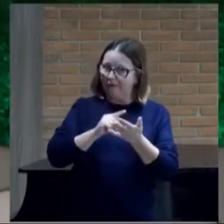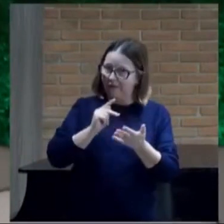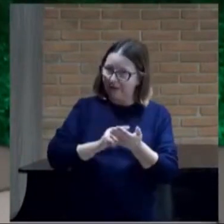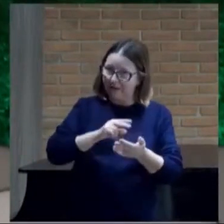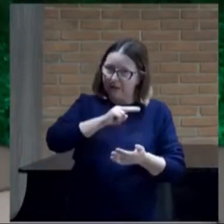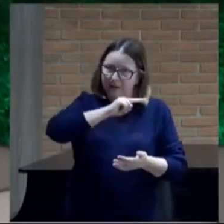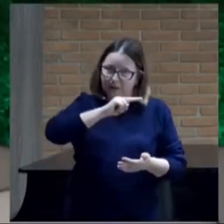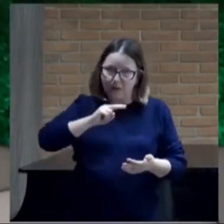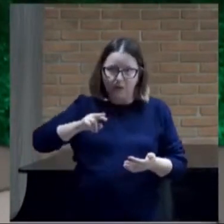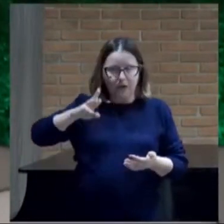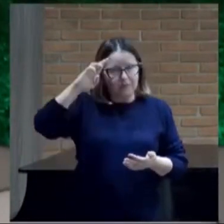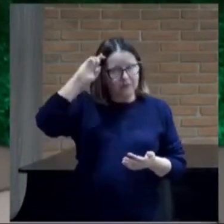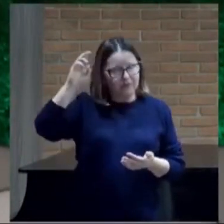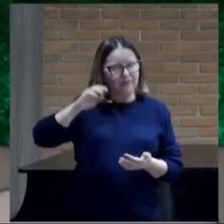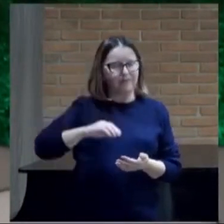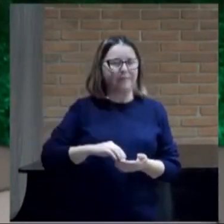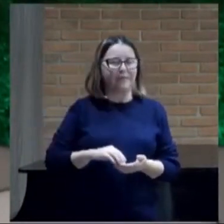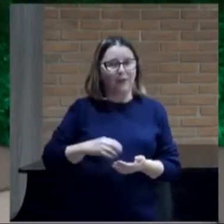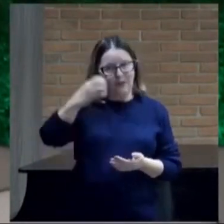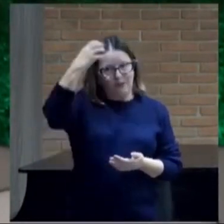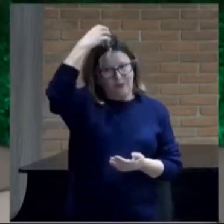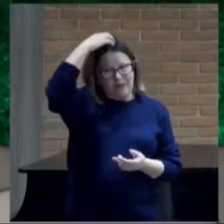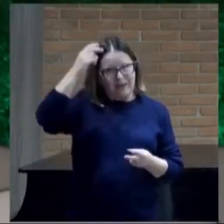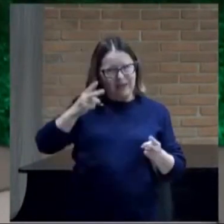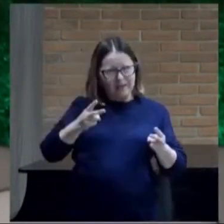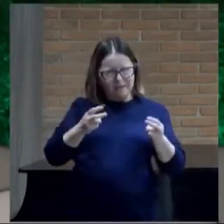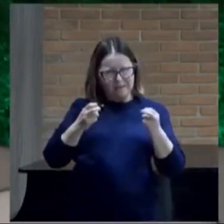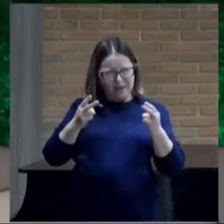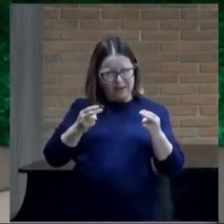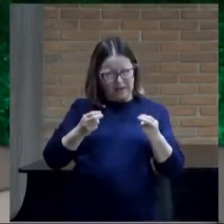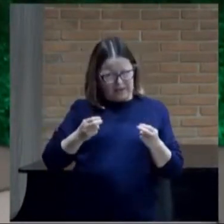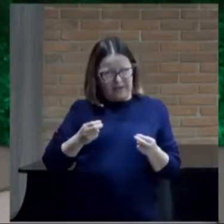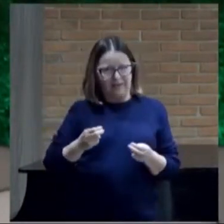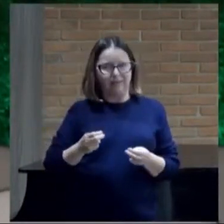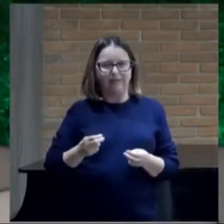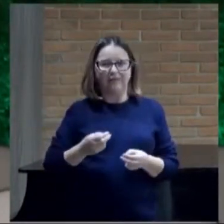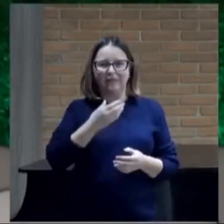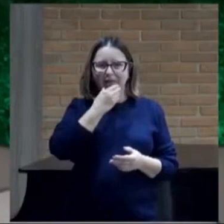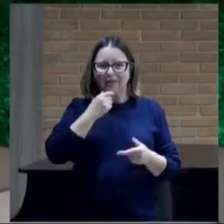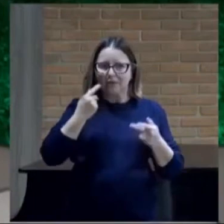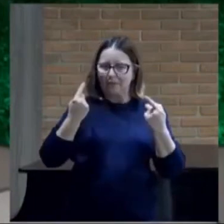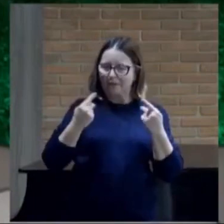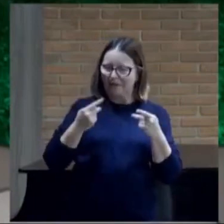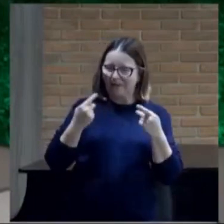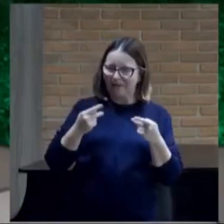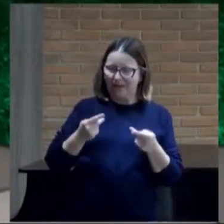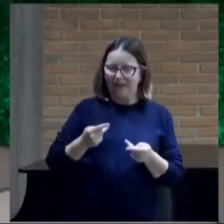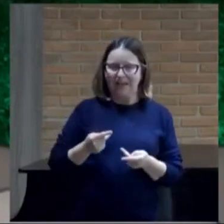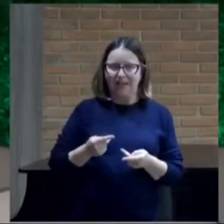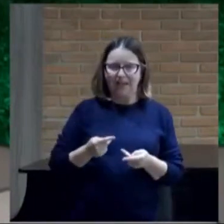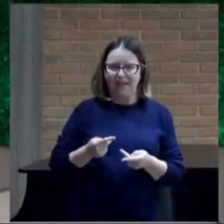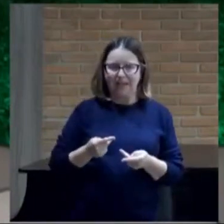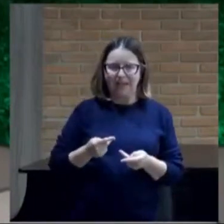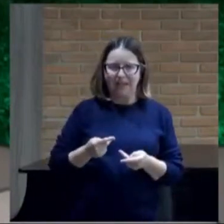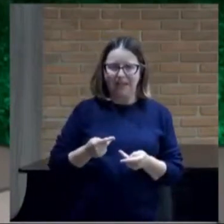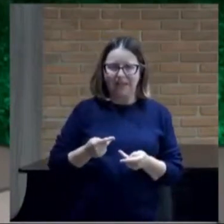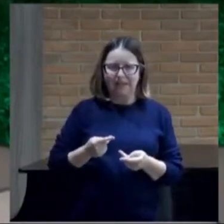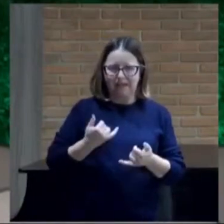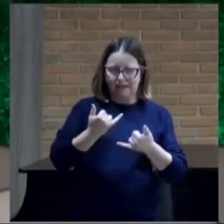que o Micaías estava fazendo uma ironia.